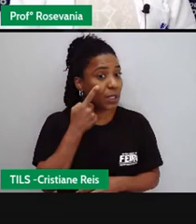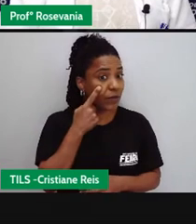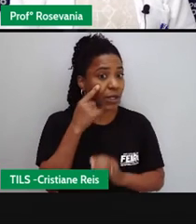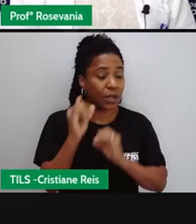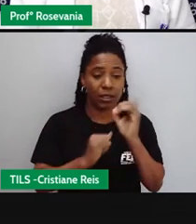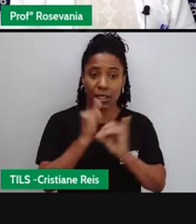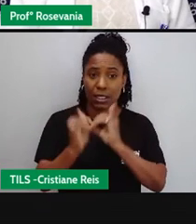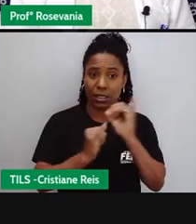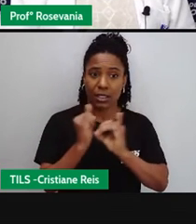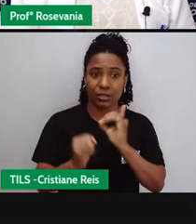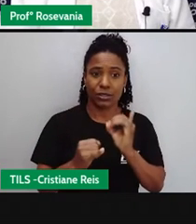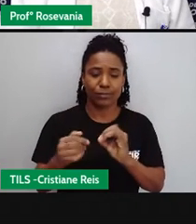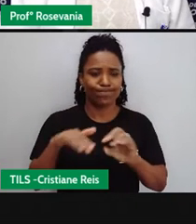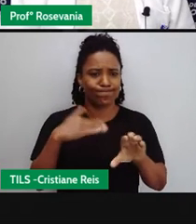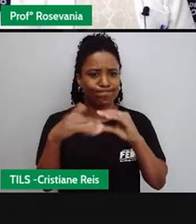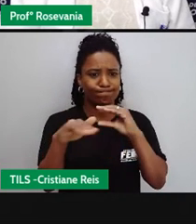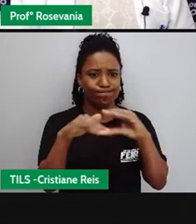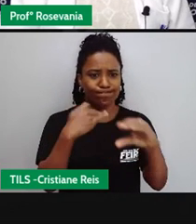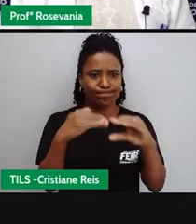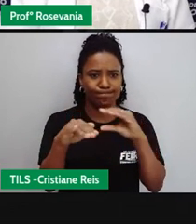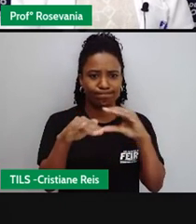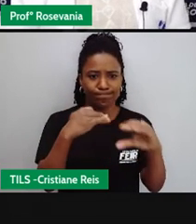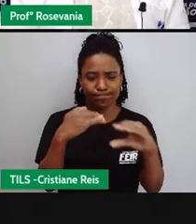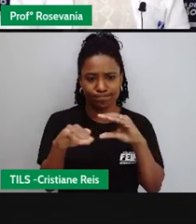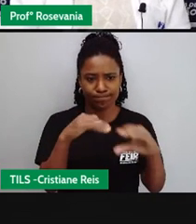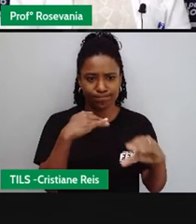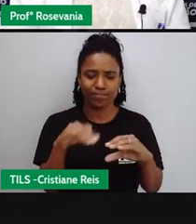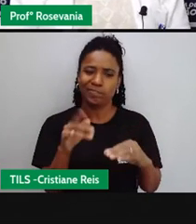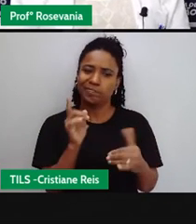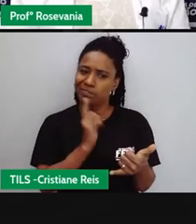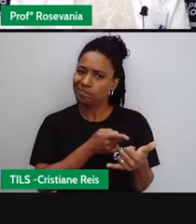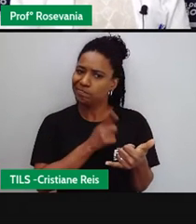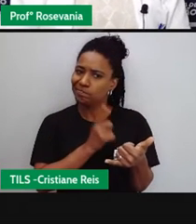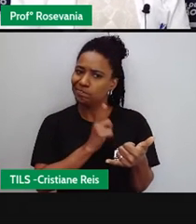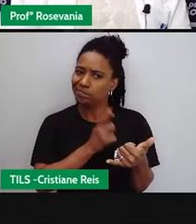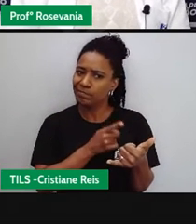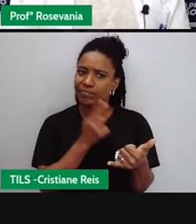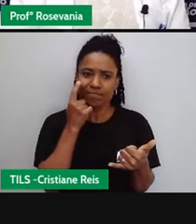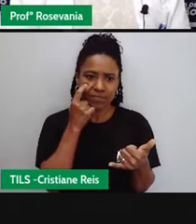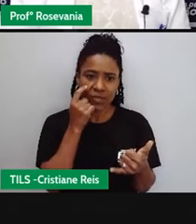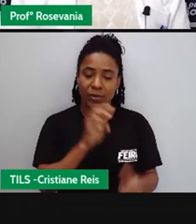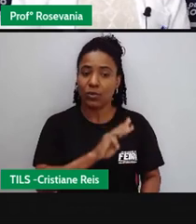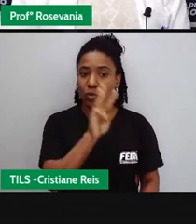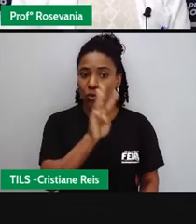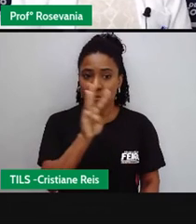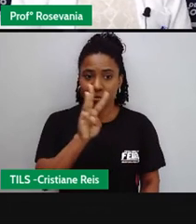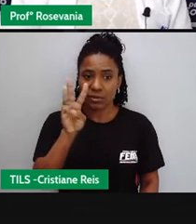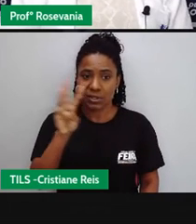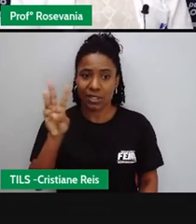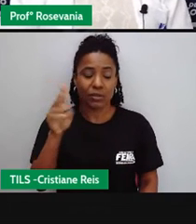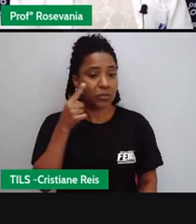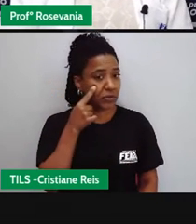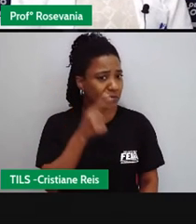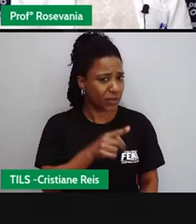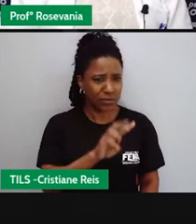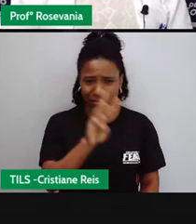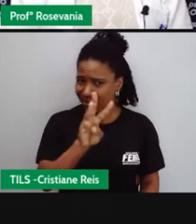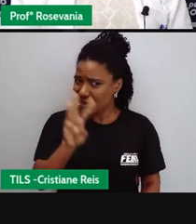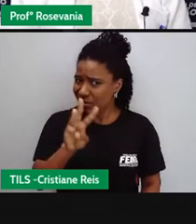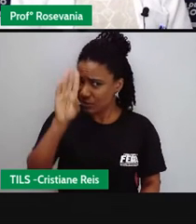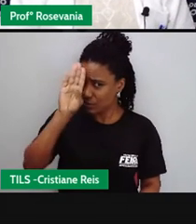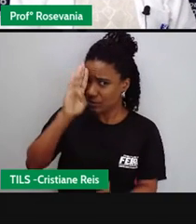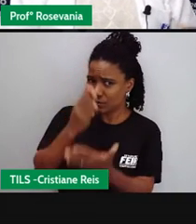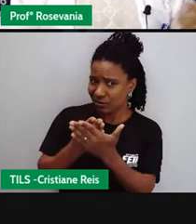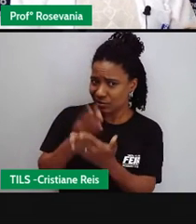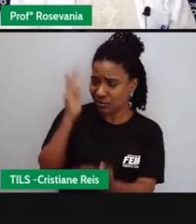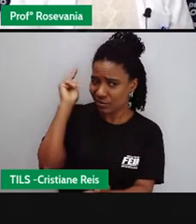eu preciso observar algumas coisas quando eu entro num site qualquer. Então, eu que ver a credibilidade daquelas informações